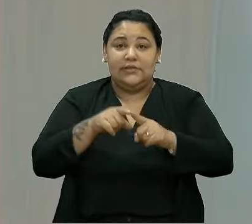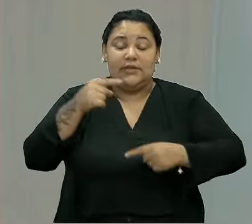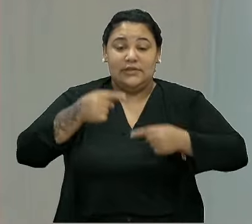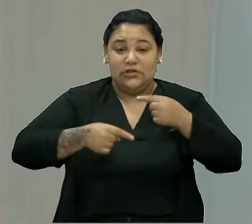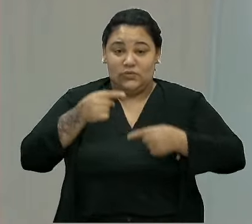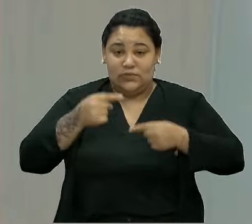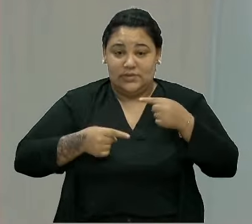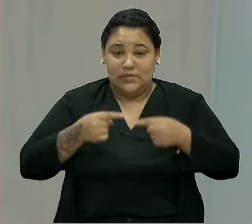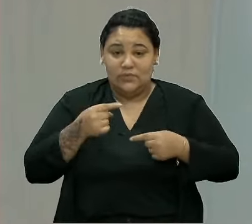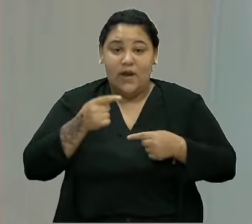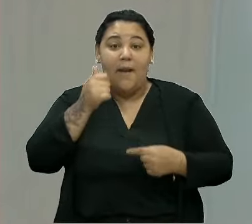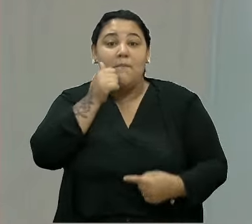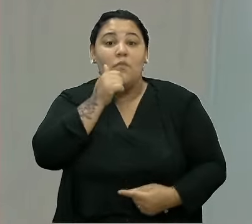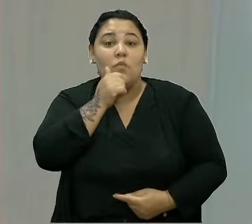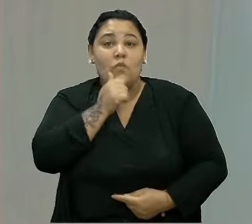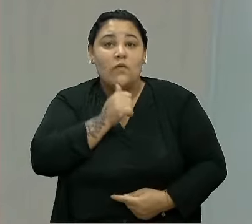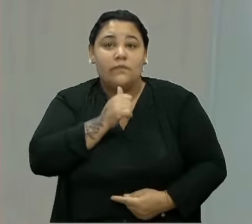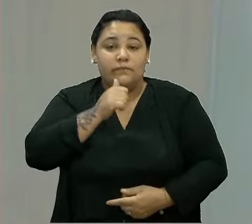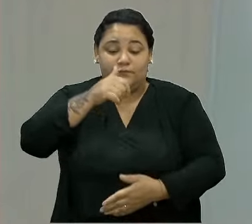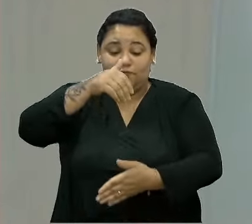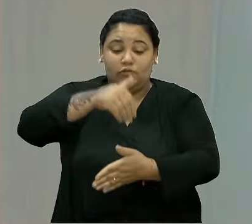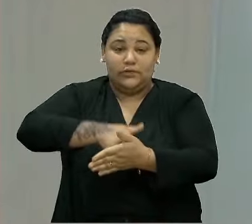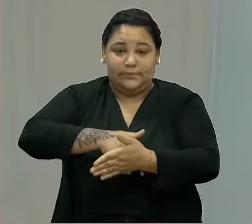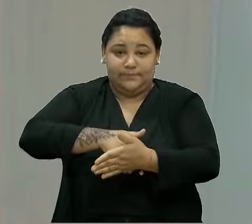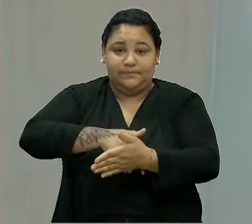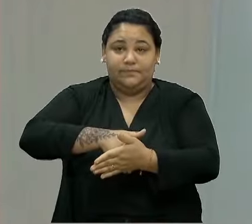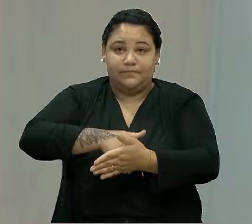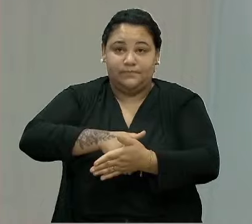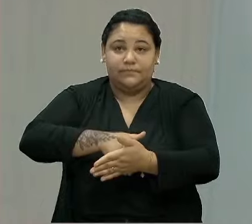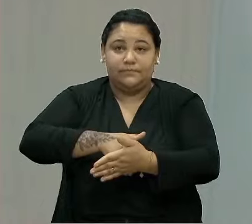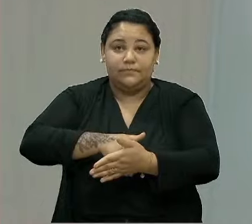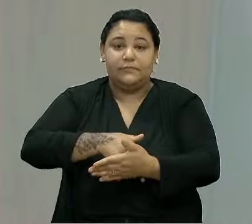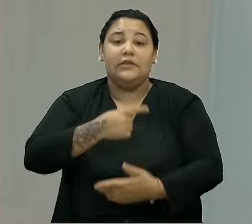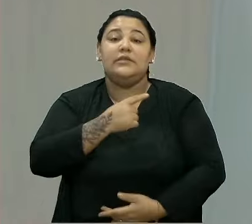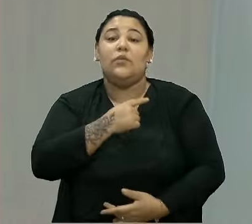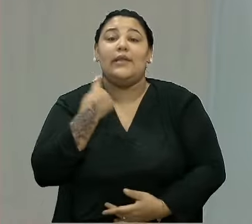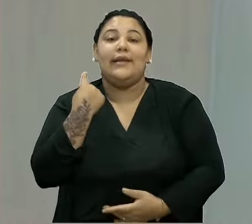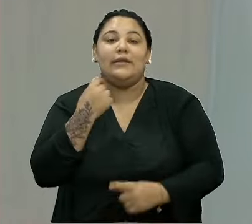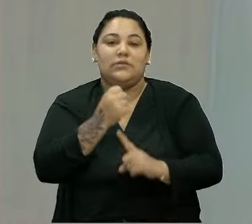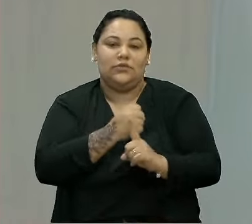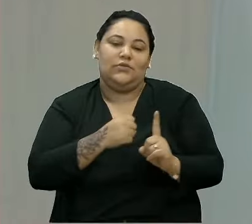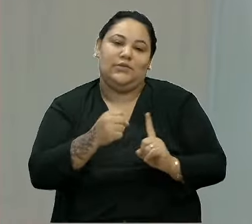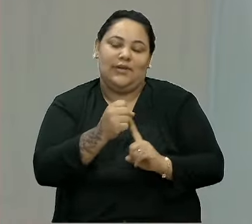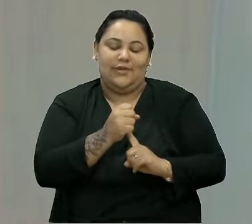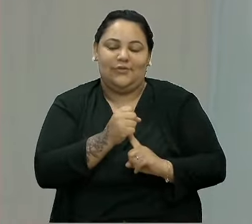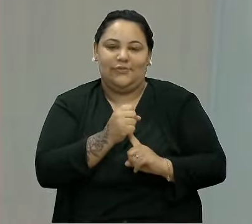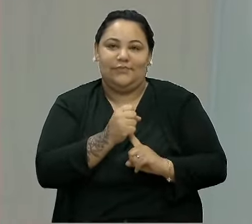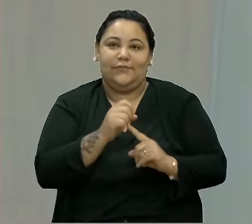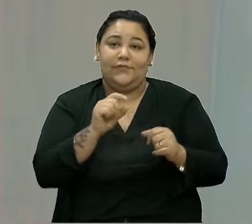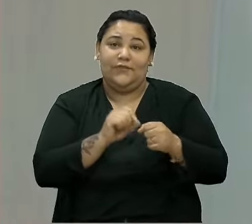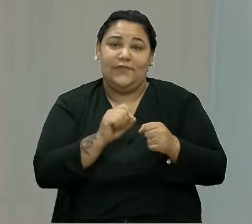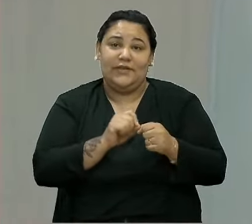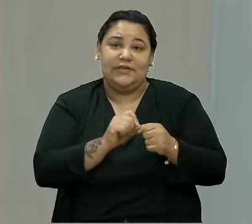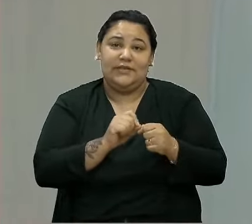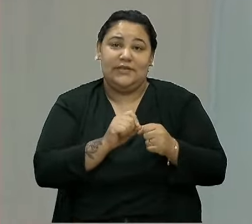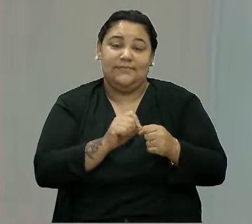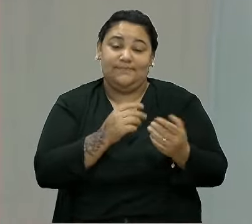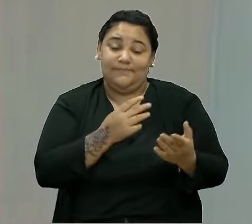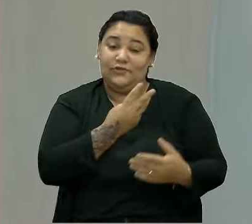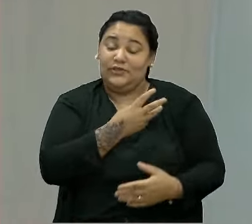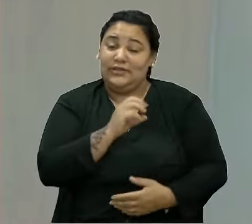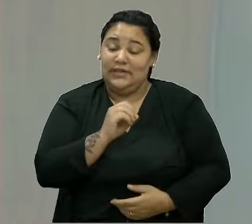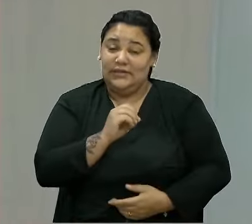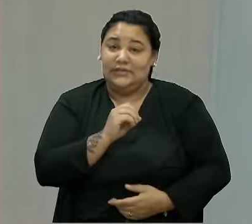aí de que a mulher votar ia ser um atraso para a sociedade se fazia nessa época aí de 30, de 80,